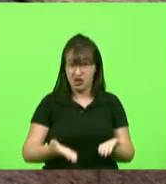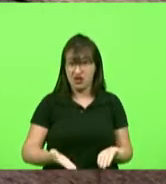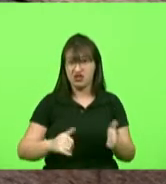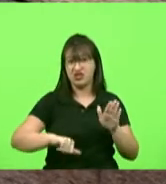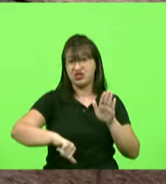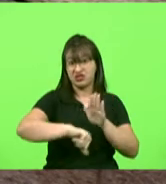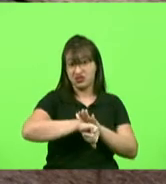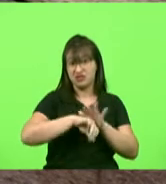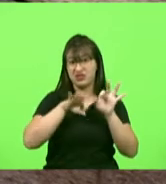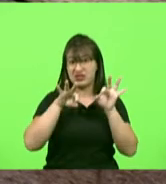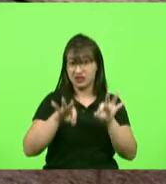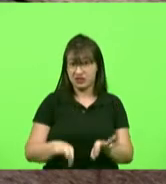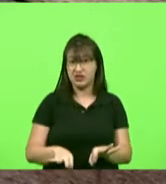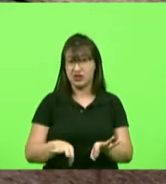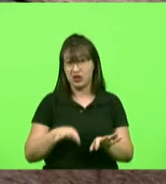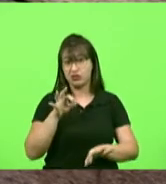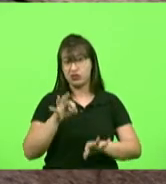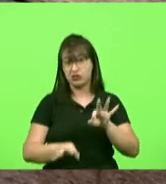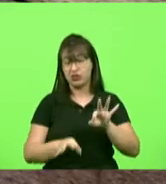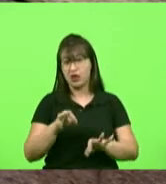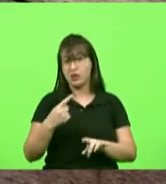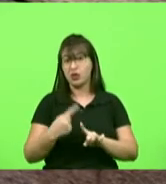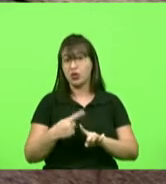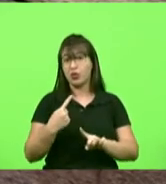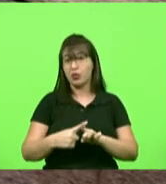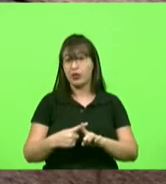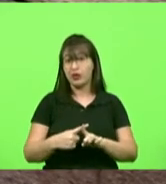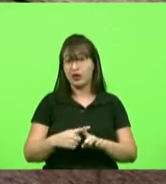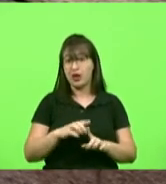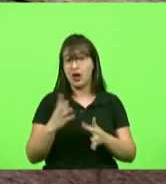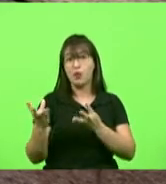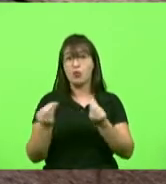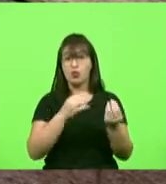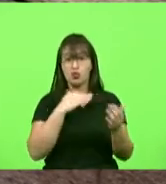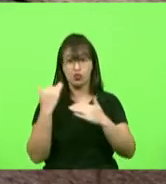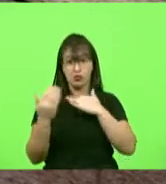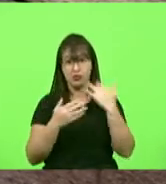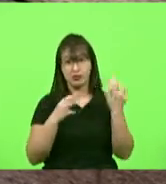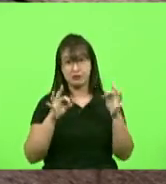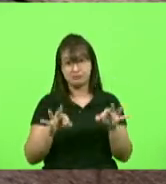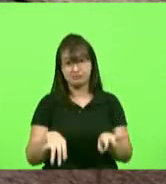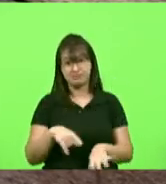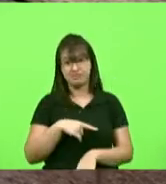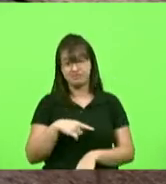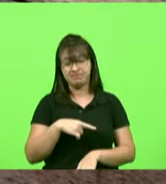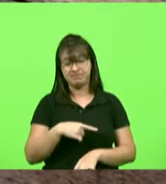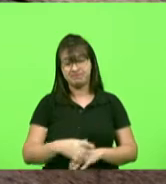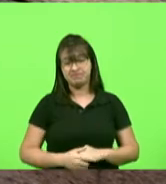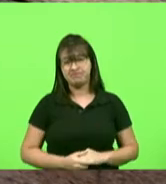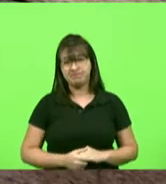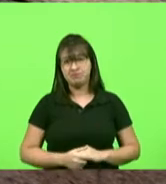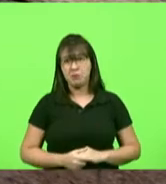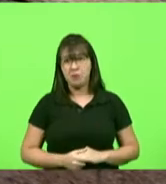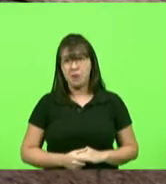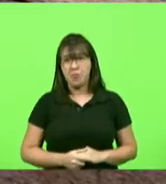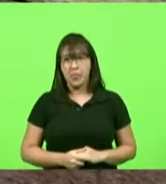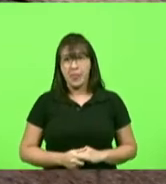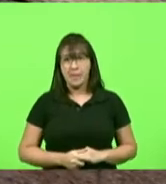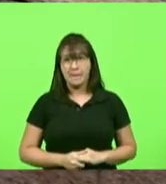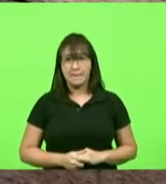pessoas e está matando esse negacionismo desse pessoal parabéns deputado obrigado obrigado